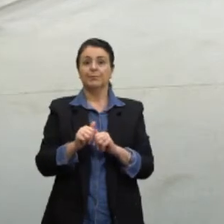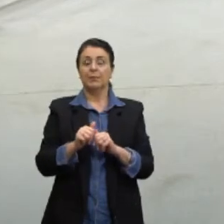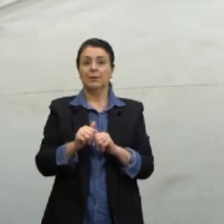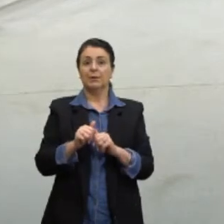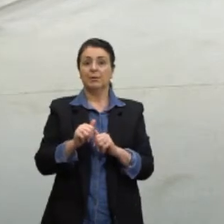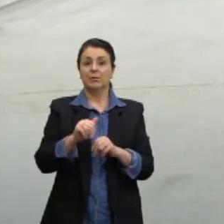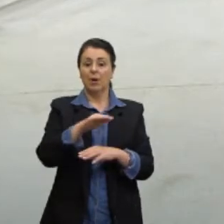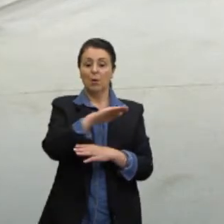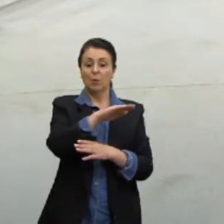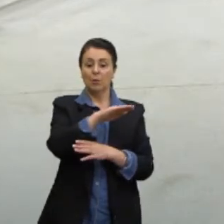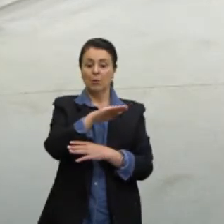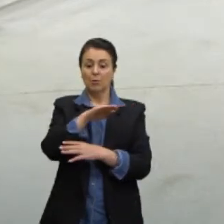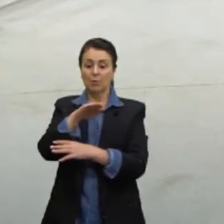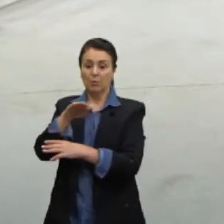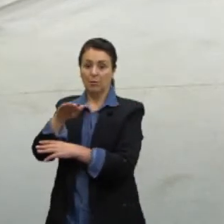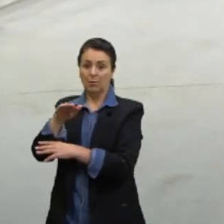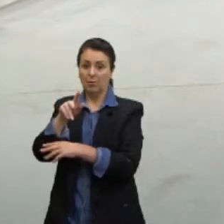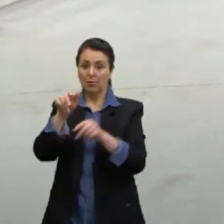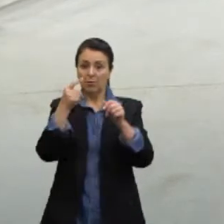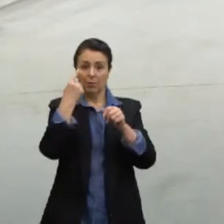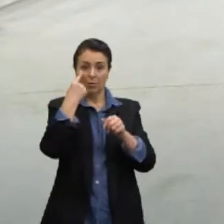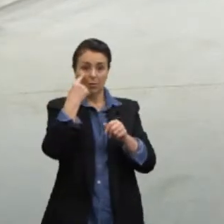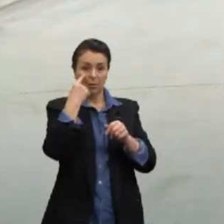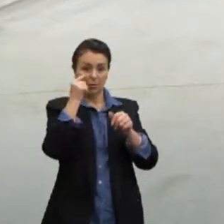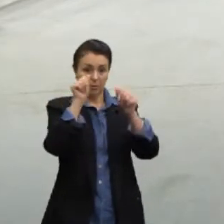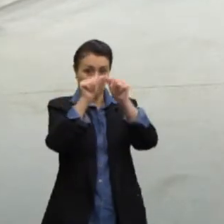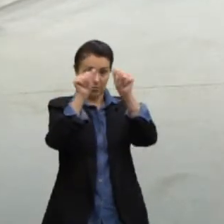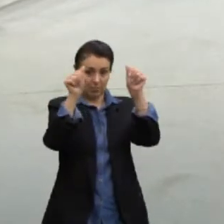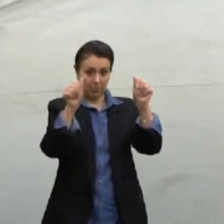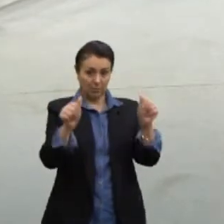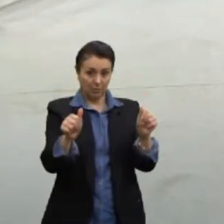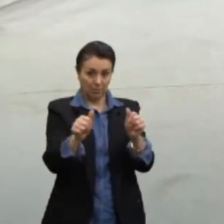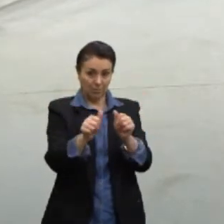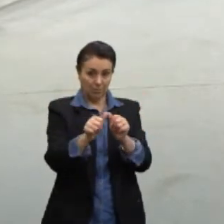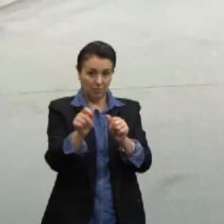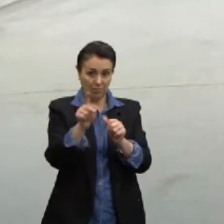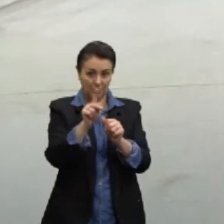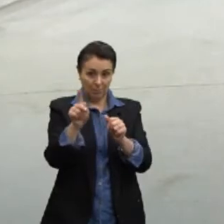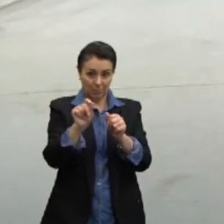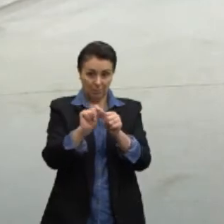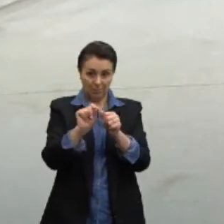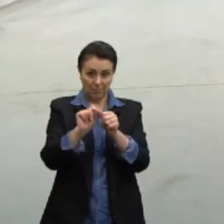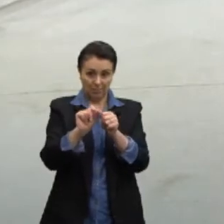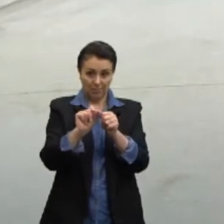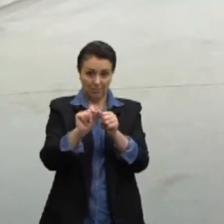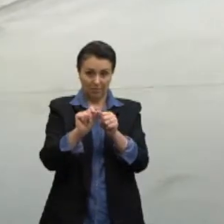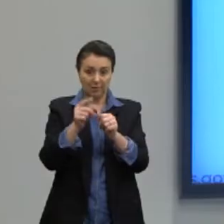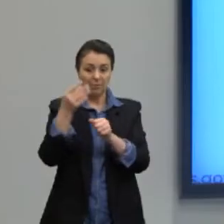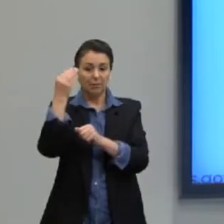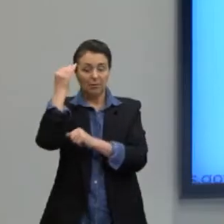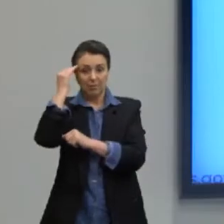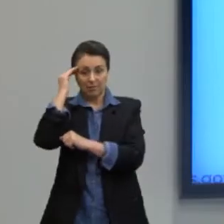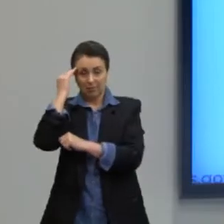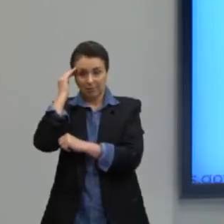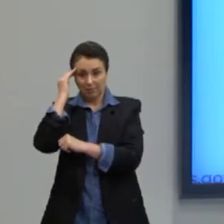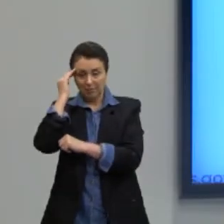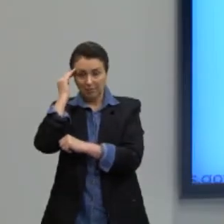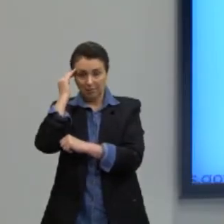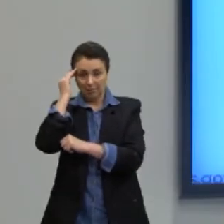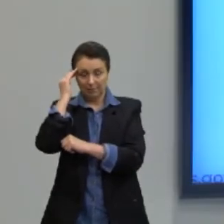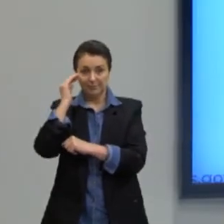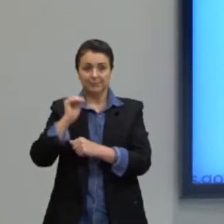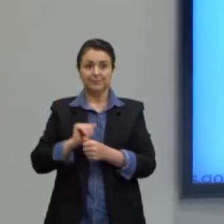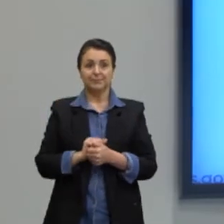traga aqui uma figura literal de corte, tá? Mas é mais para a gente entender realmente o que a gente está